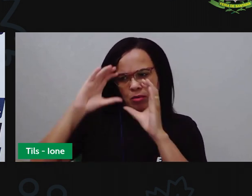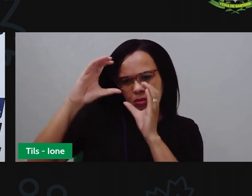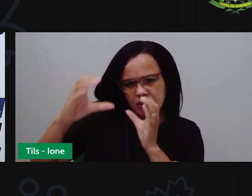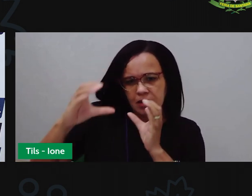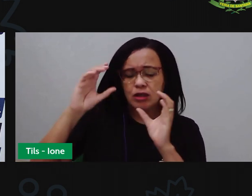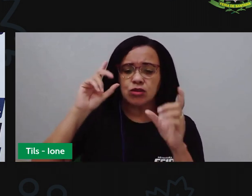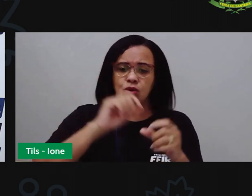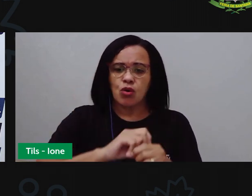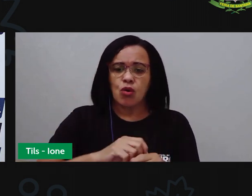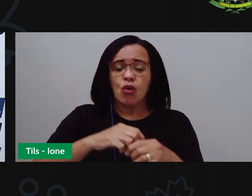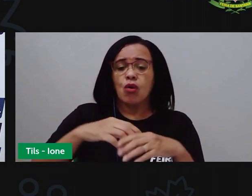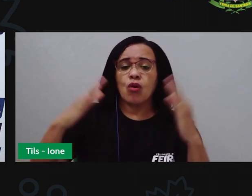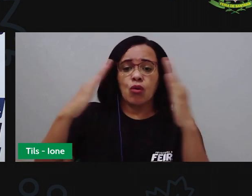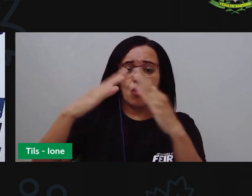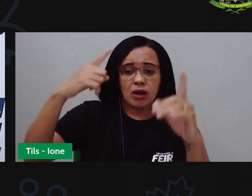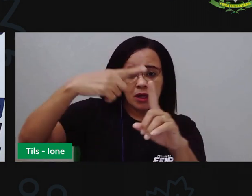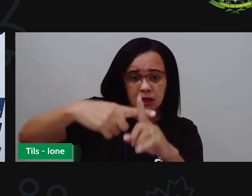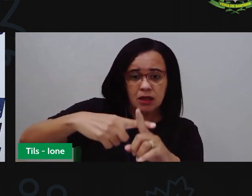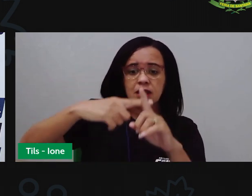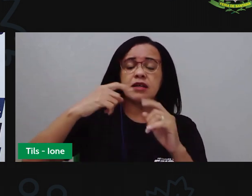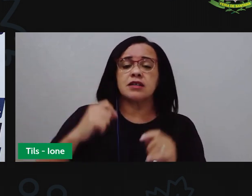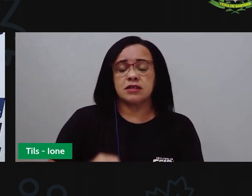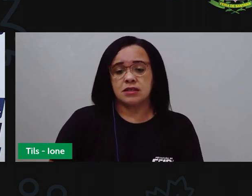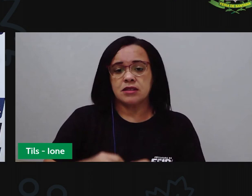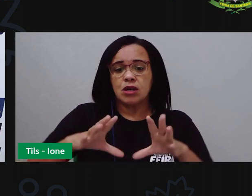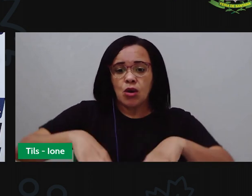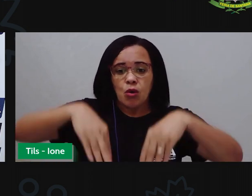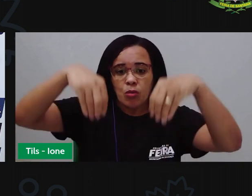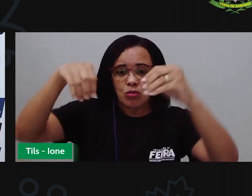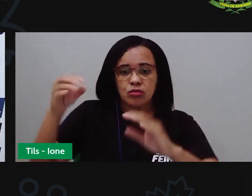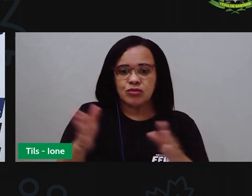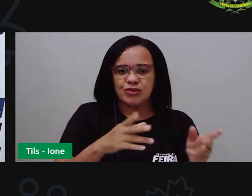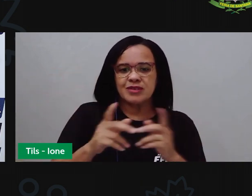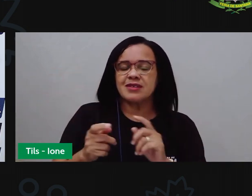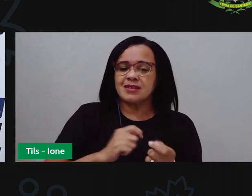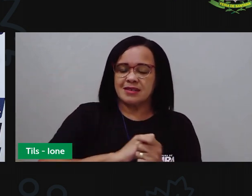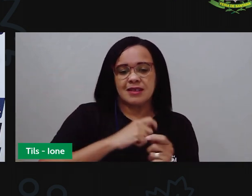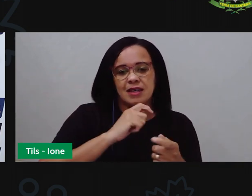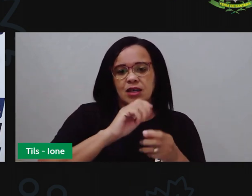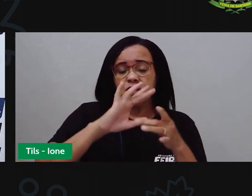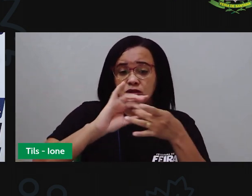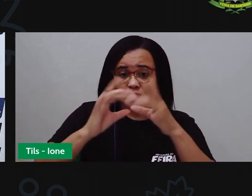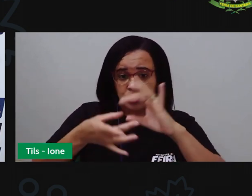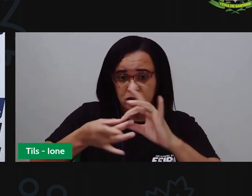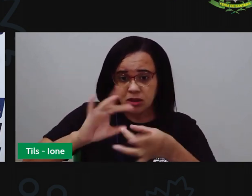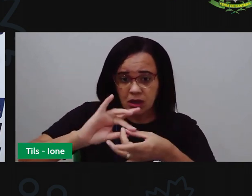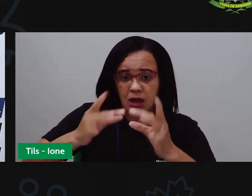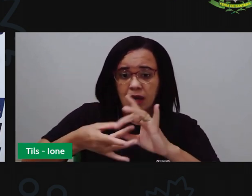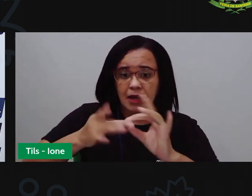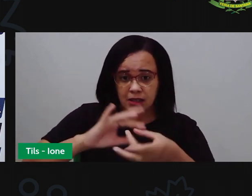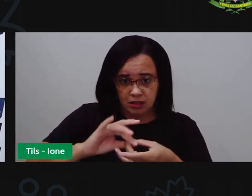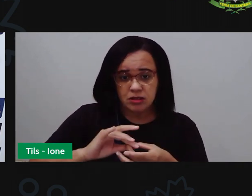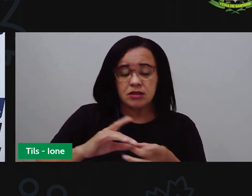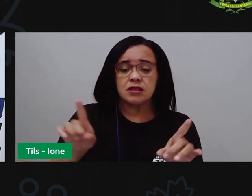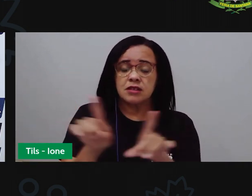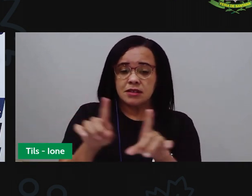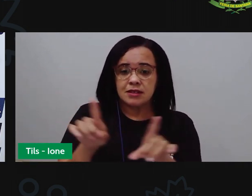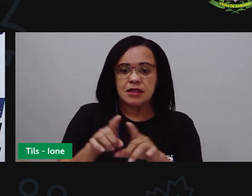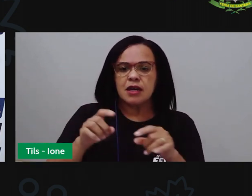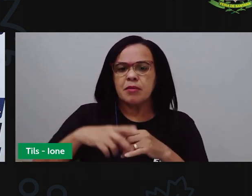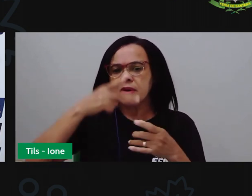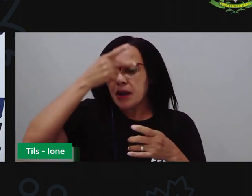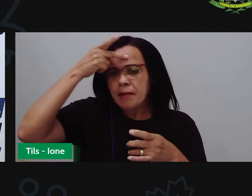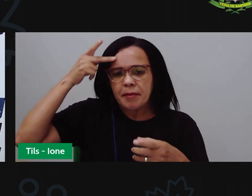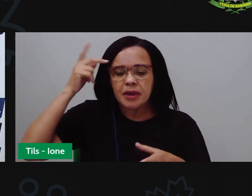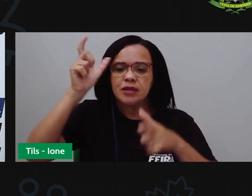Igreja Senhor dos Passos, o Museu Regional de Arte. Vimos relatos diferentes